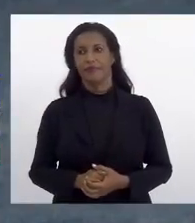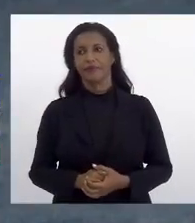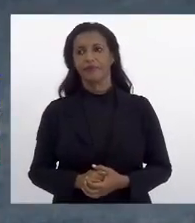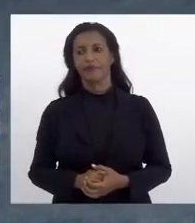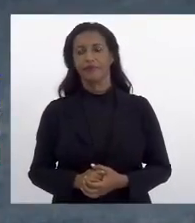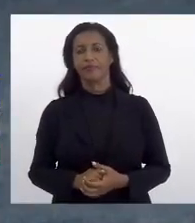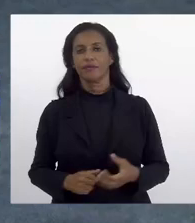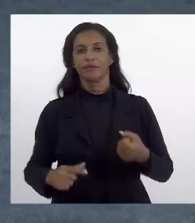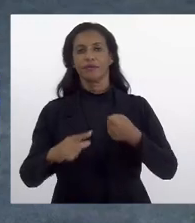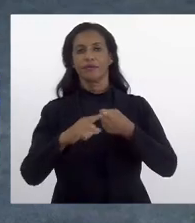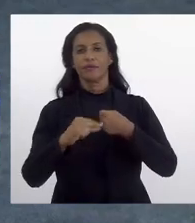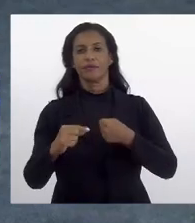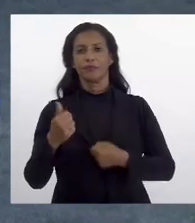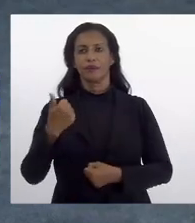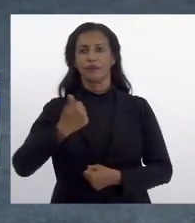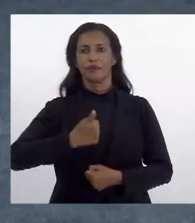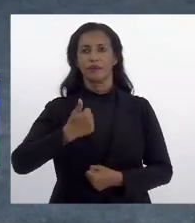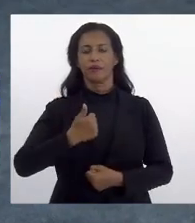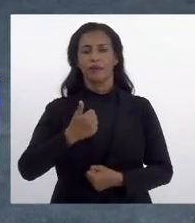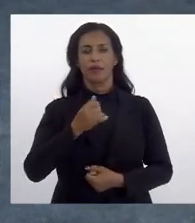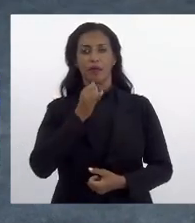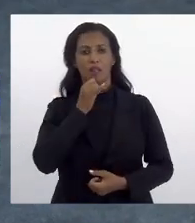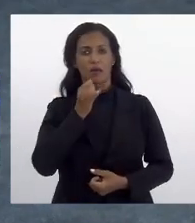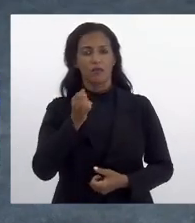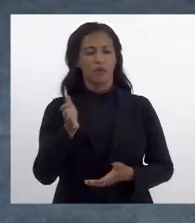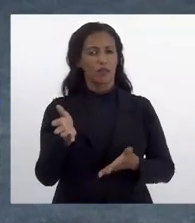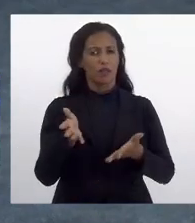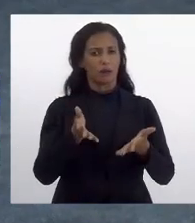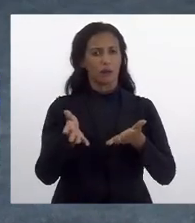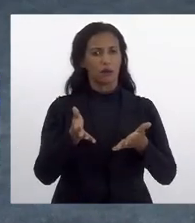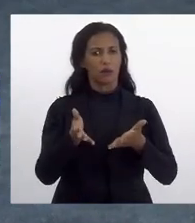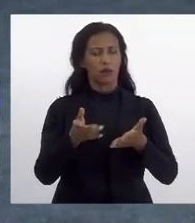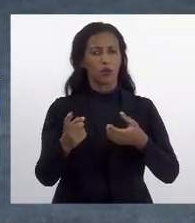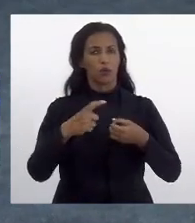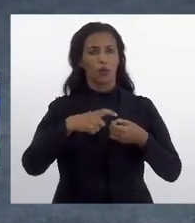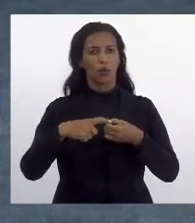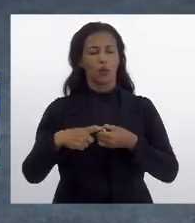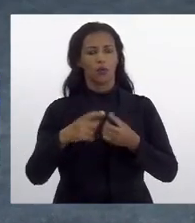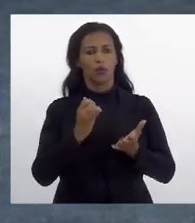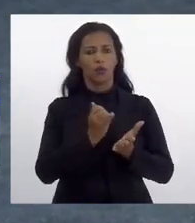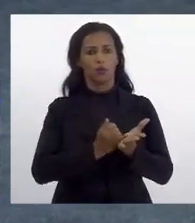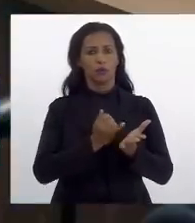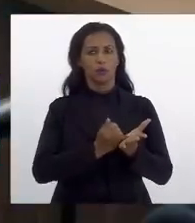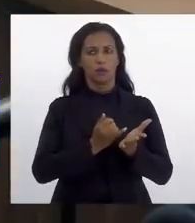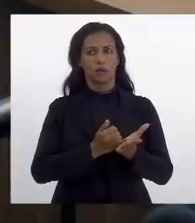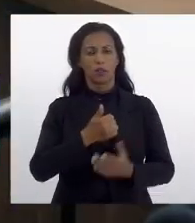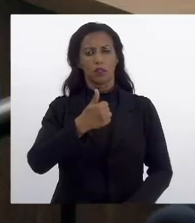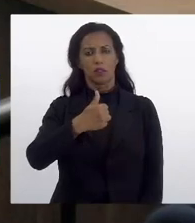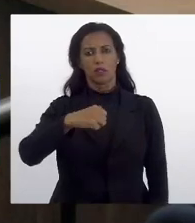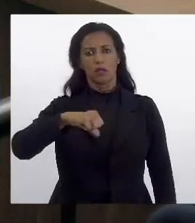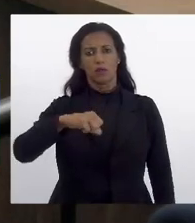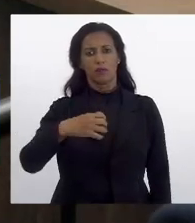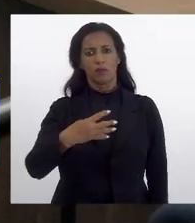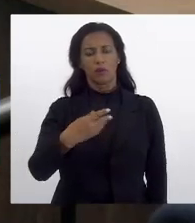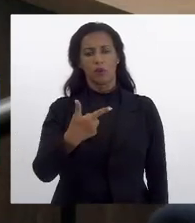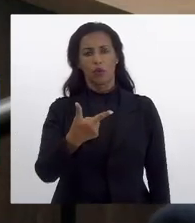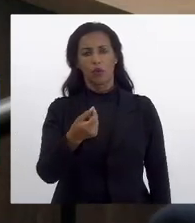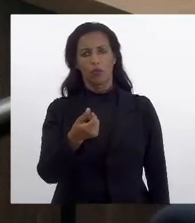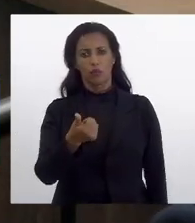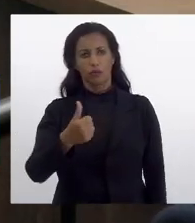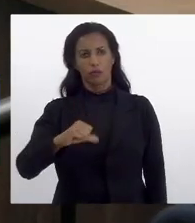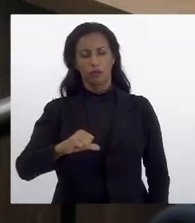Artigo 1º. Fica internalizado o convênio ICMS 194, de 19.